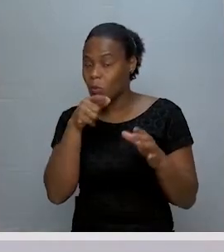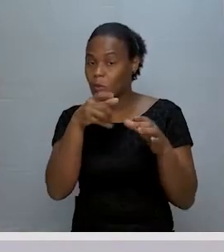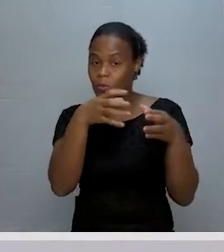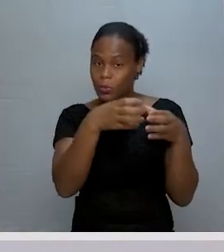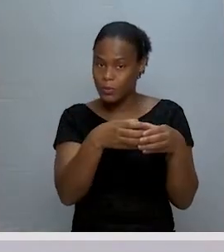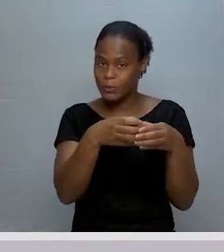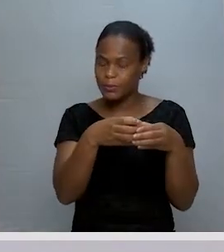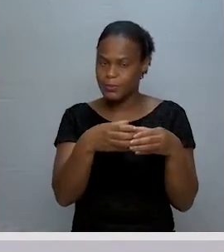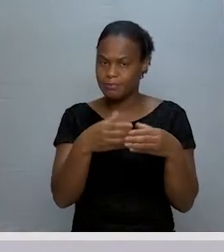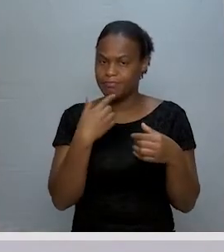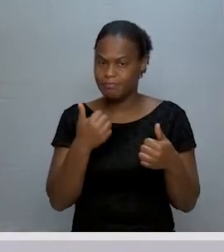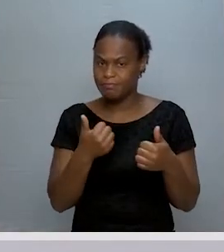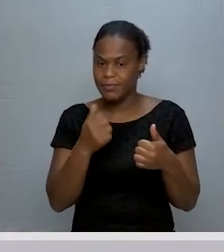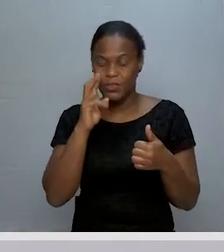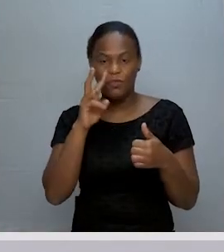Vamos ver aí um exemplo.